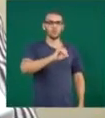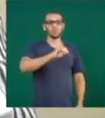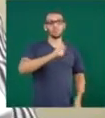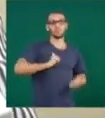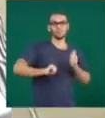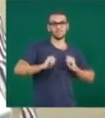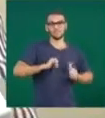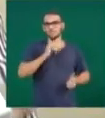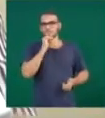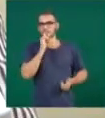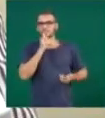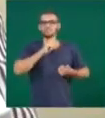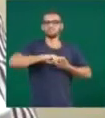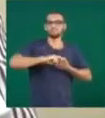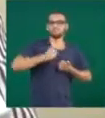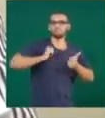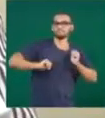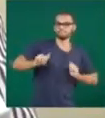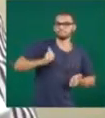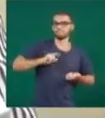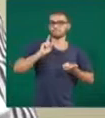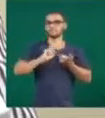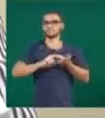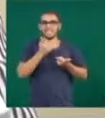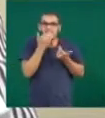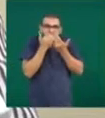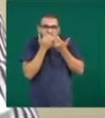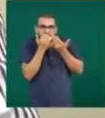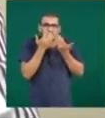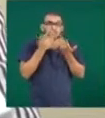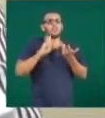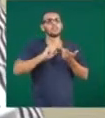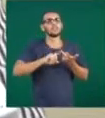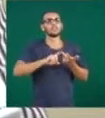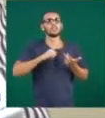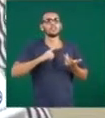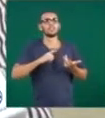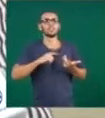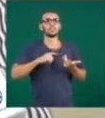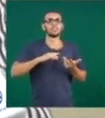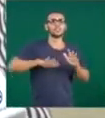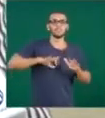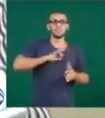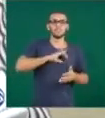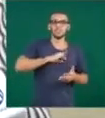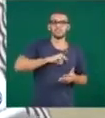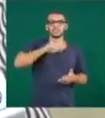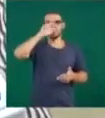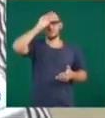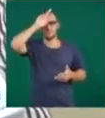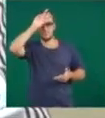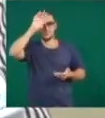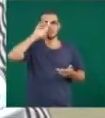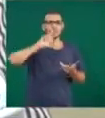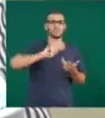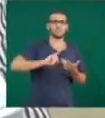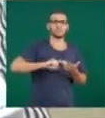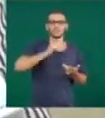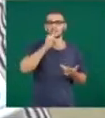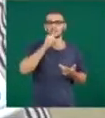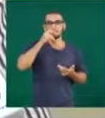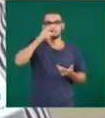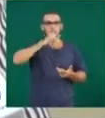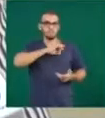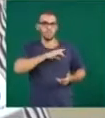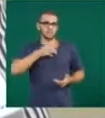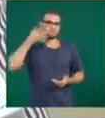de pânico e as fobias, fobias específicas, como medo de barata, medo de falar em público, que